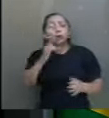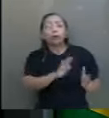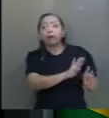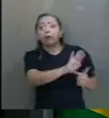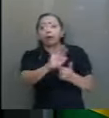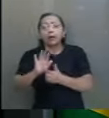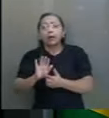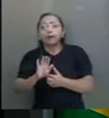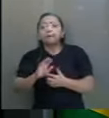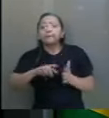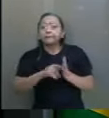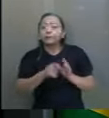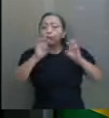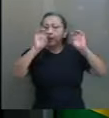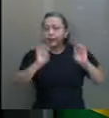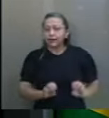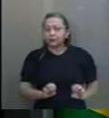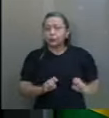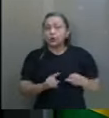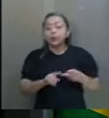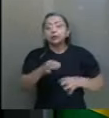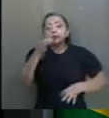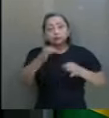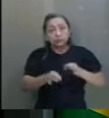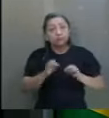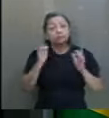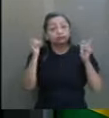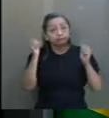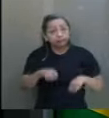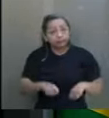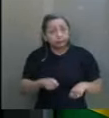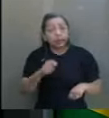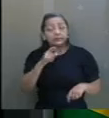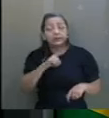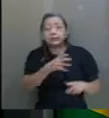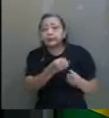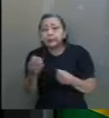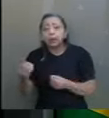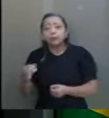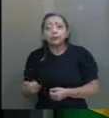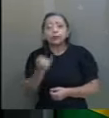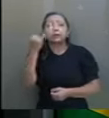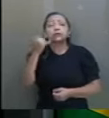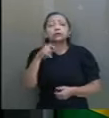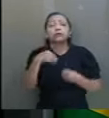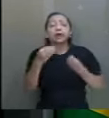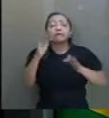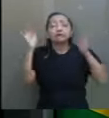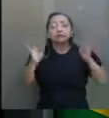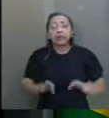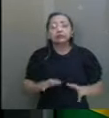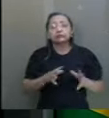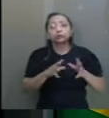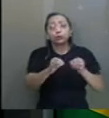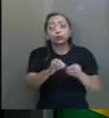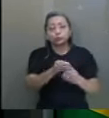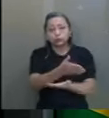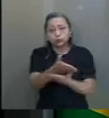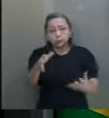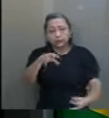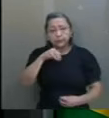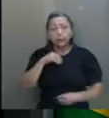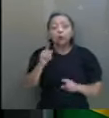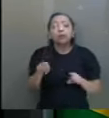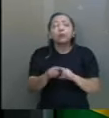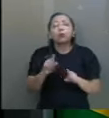do ético. Uma justiça que chegue a ser tão indispensável à felicidade do espírito como